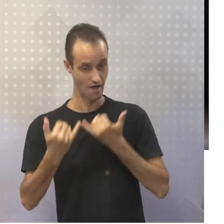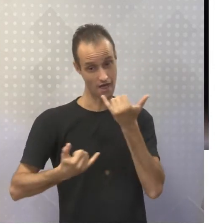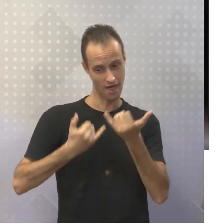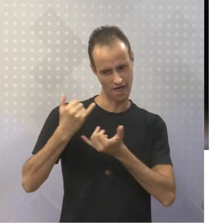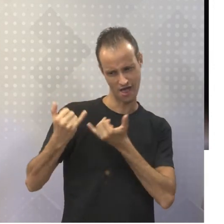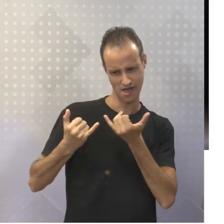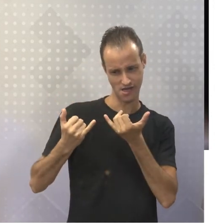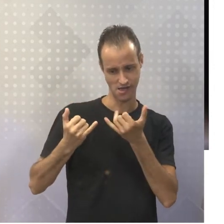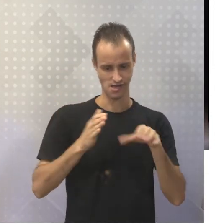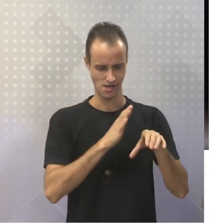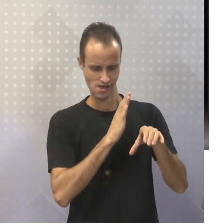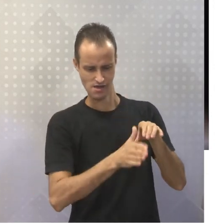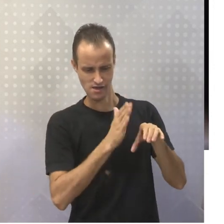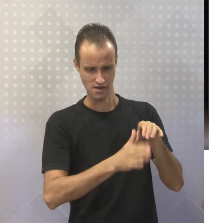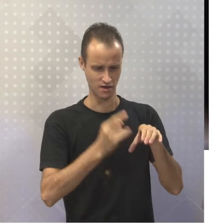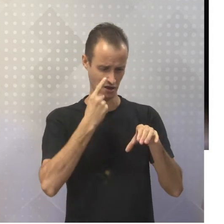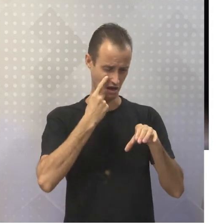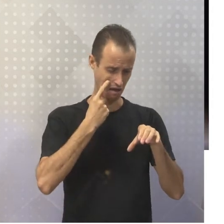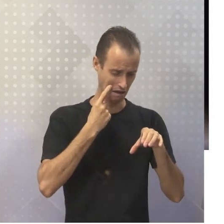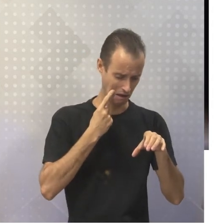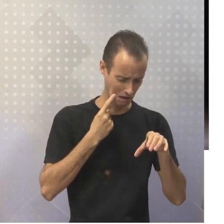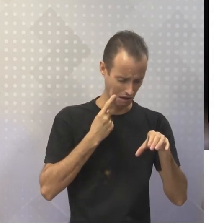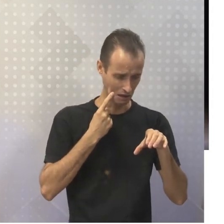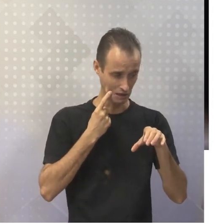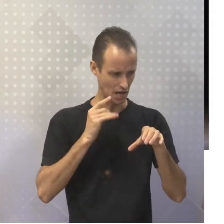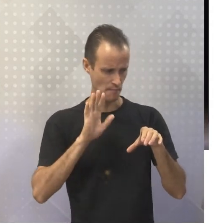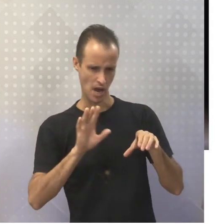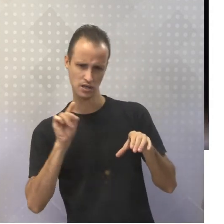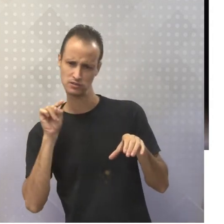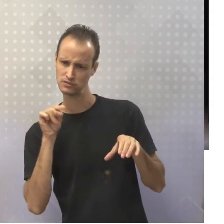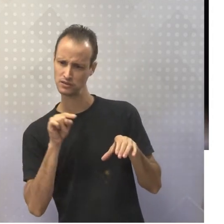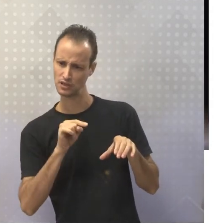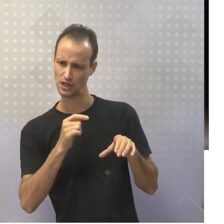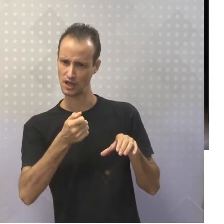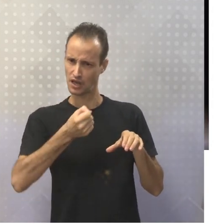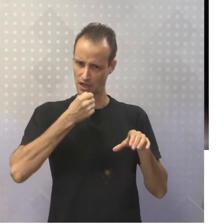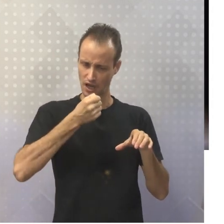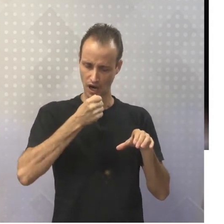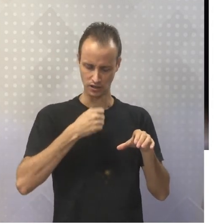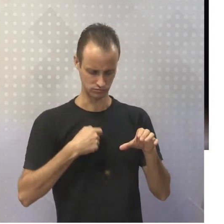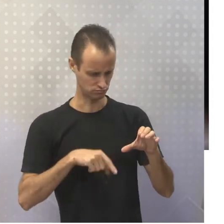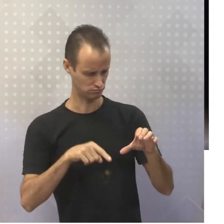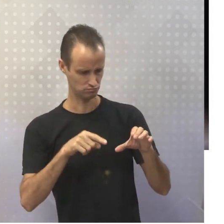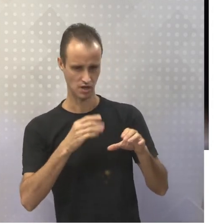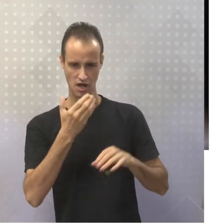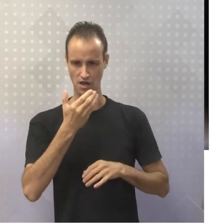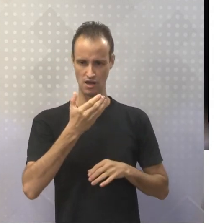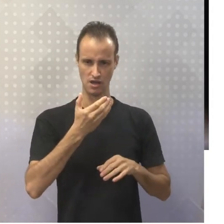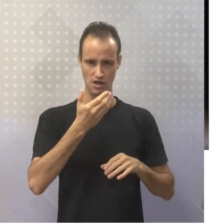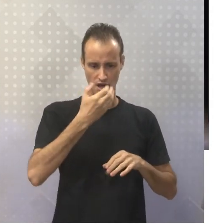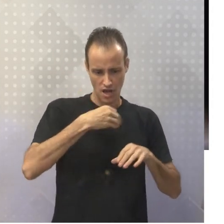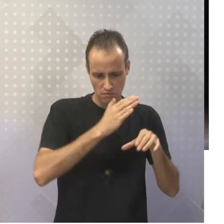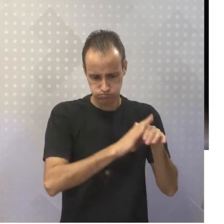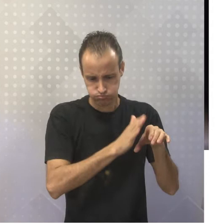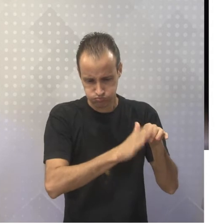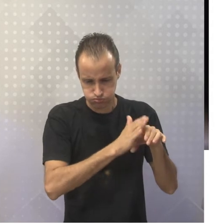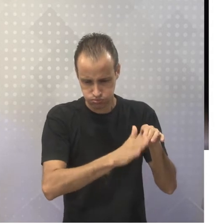com essa questão da cebola fazer chorar, né? Mas, aqui, a gente vai ver que o texto